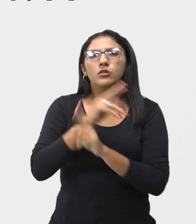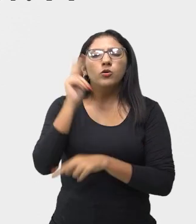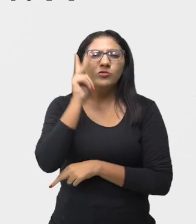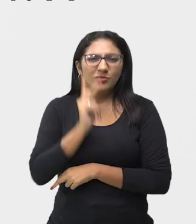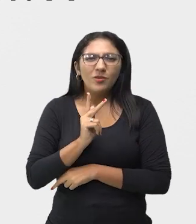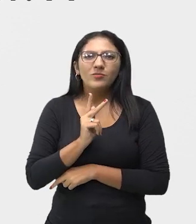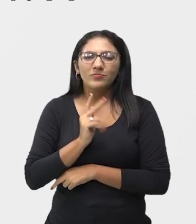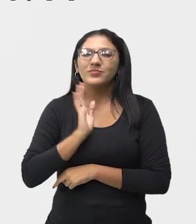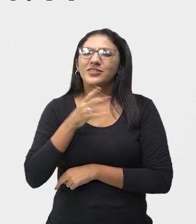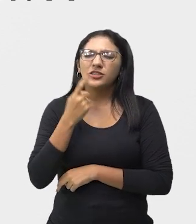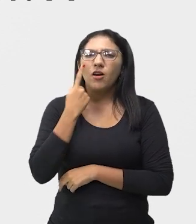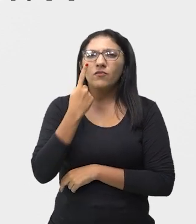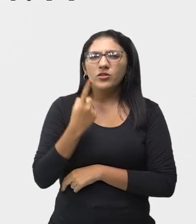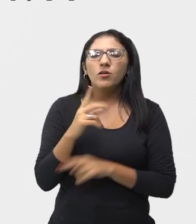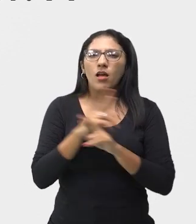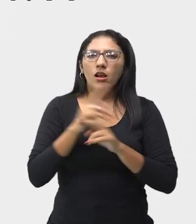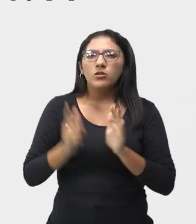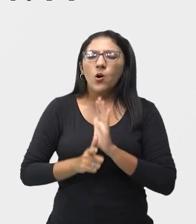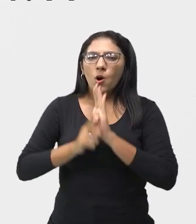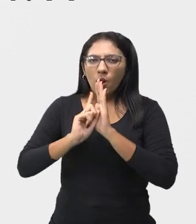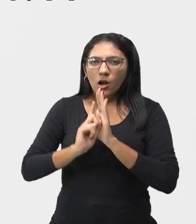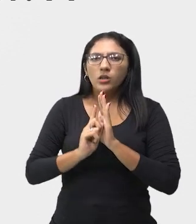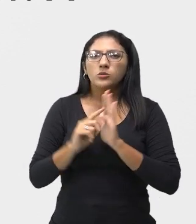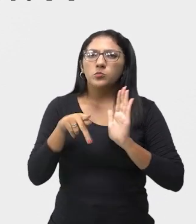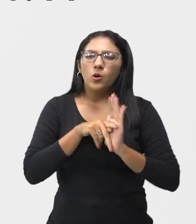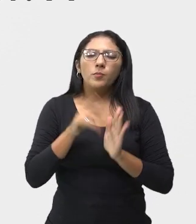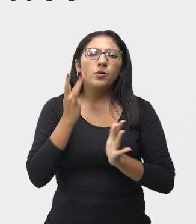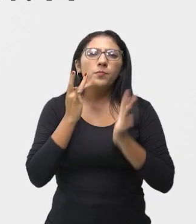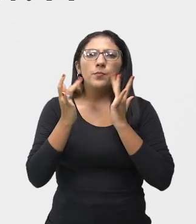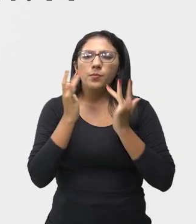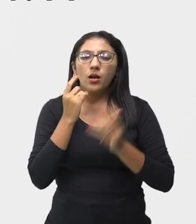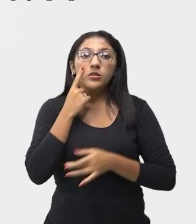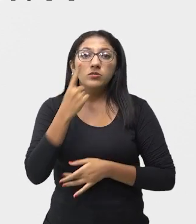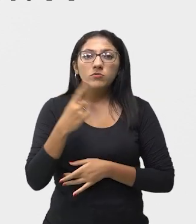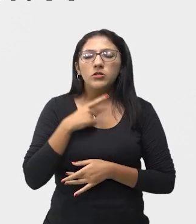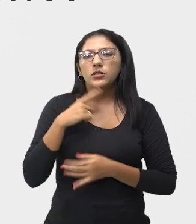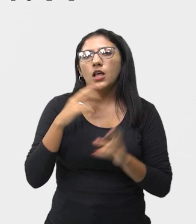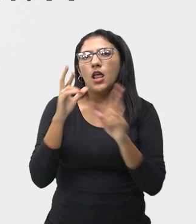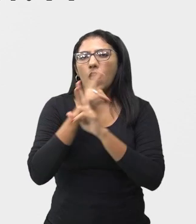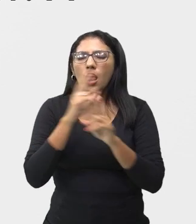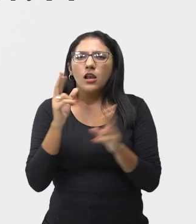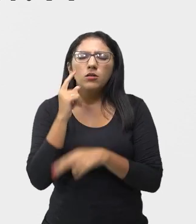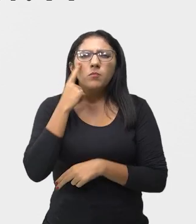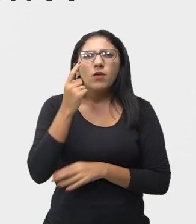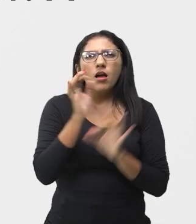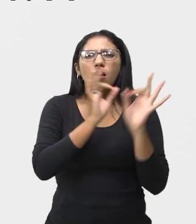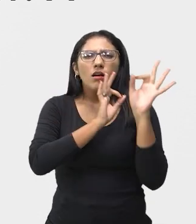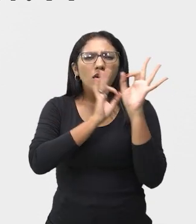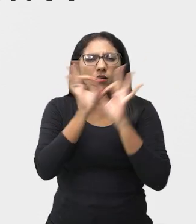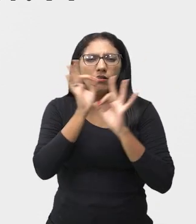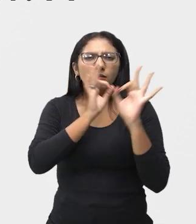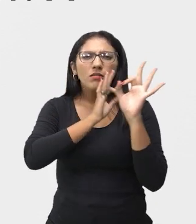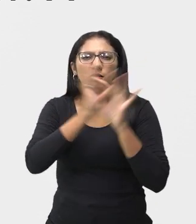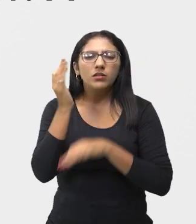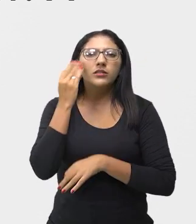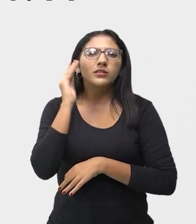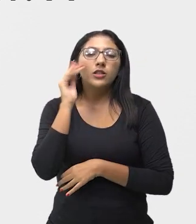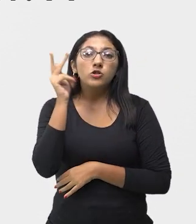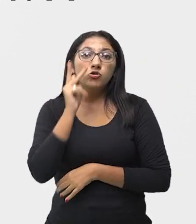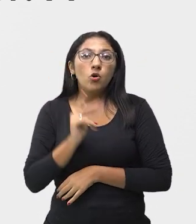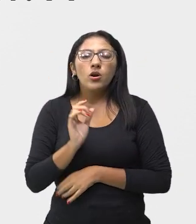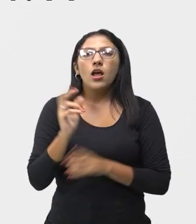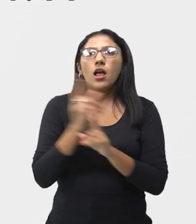a gente já viu um teatro musical. Os personagens, eles também contam uma história ali através da